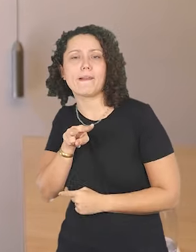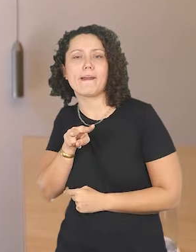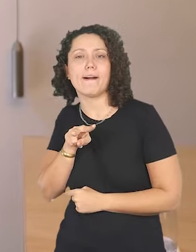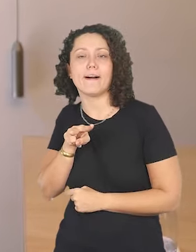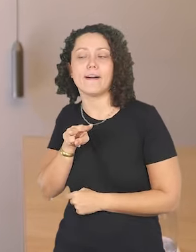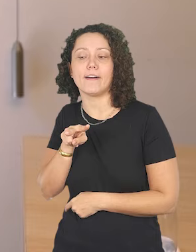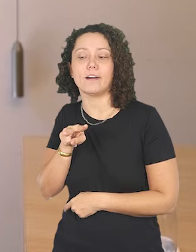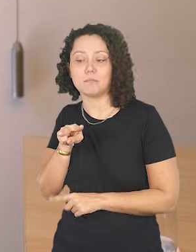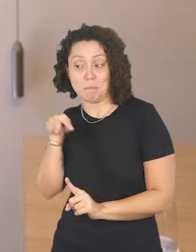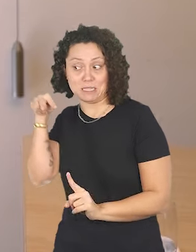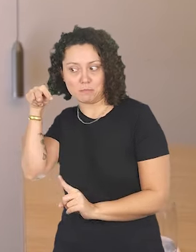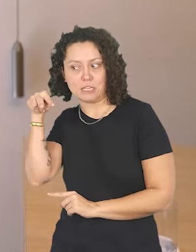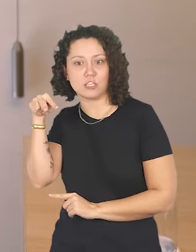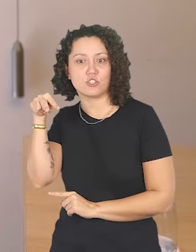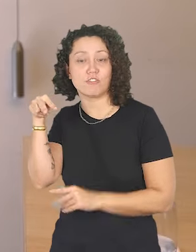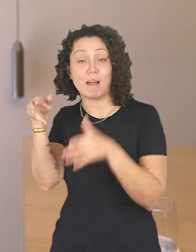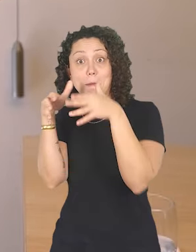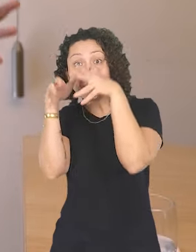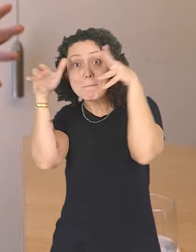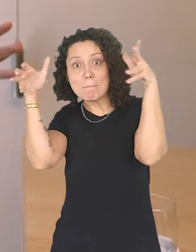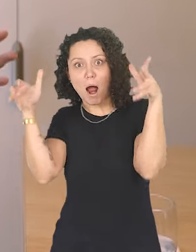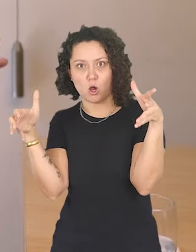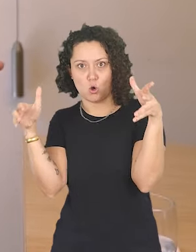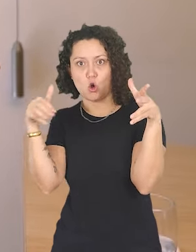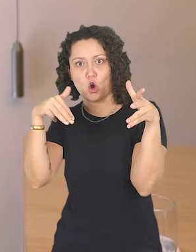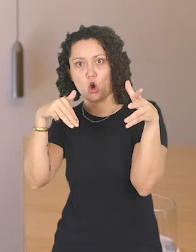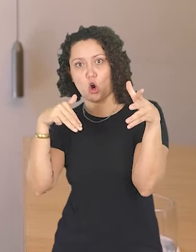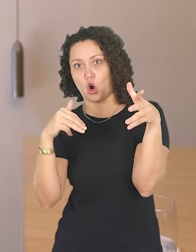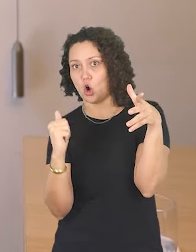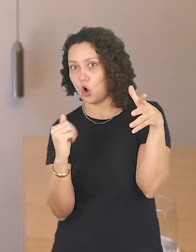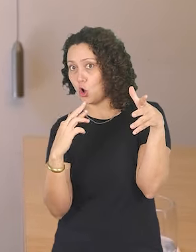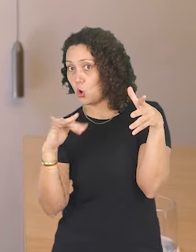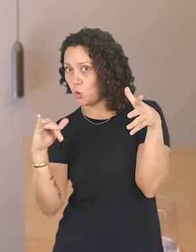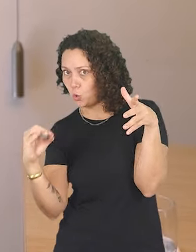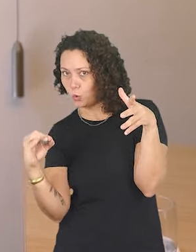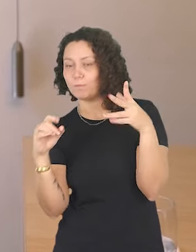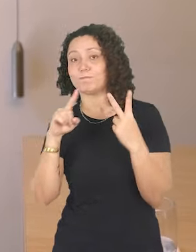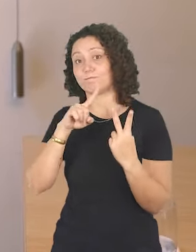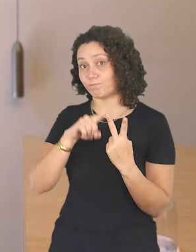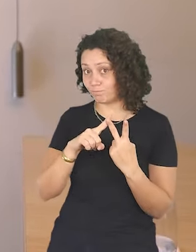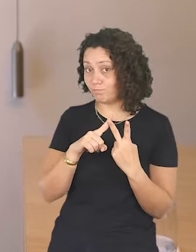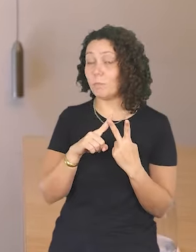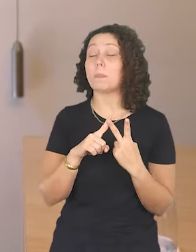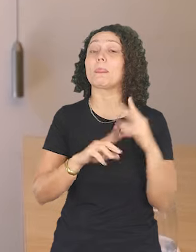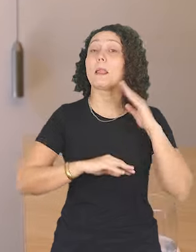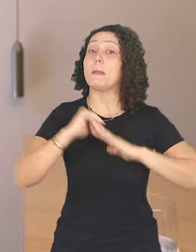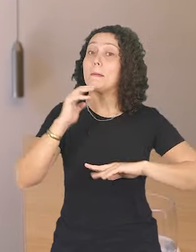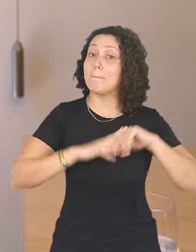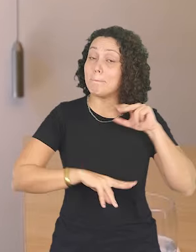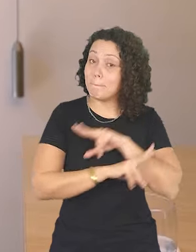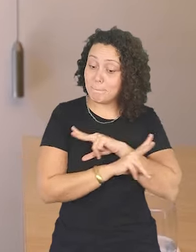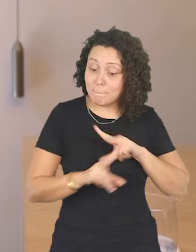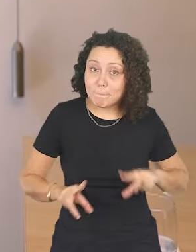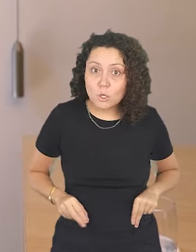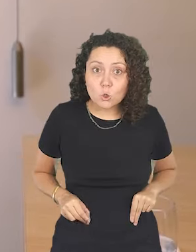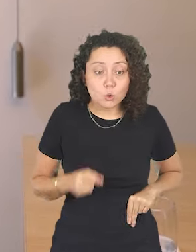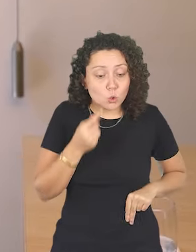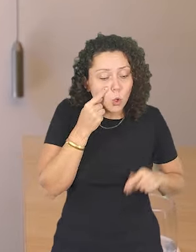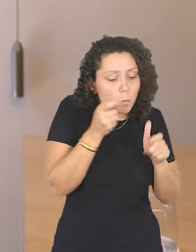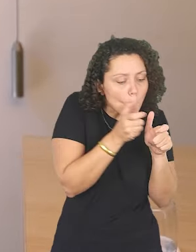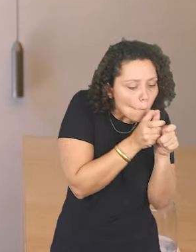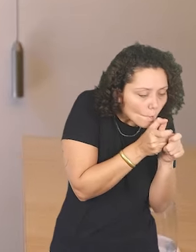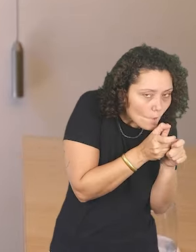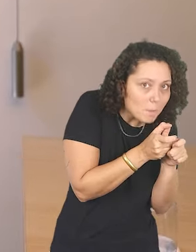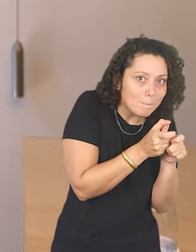olhando para essa grande, para o macro das coisas, enquanto que o produtor está olhando